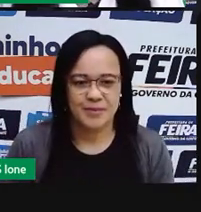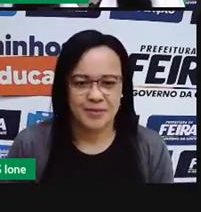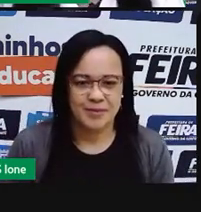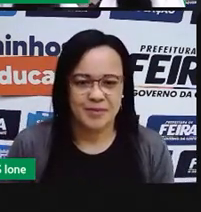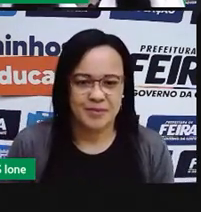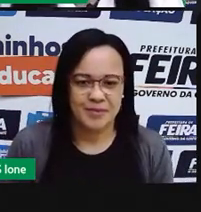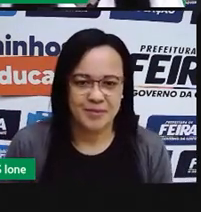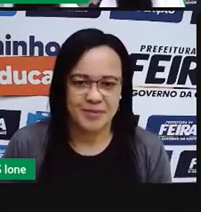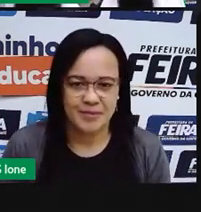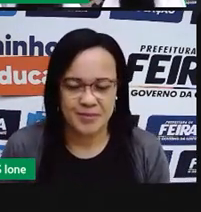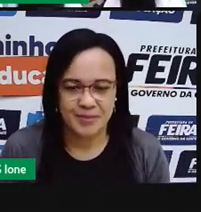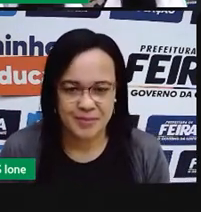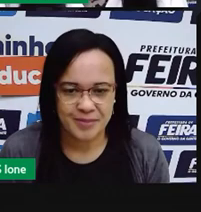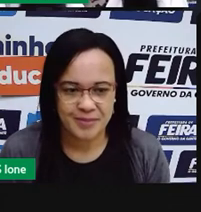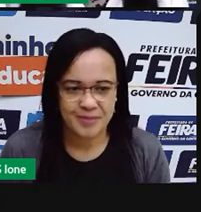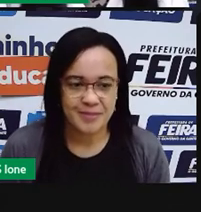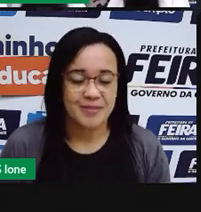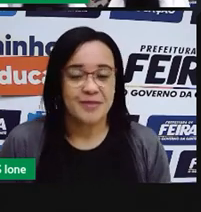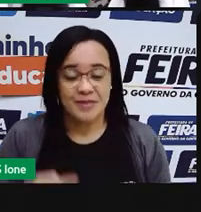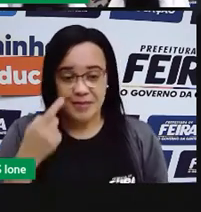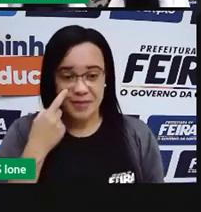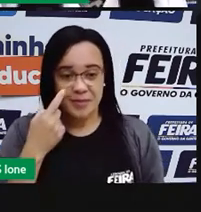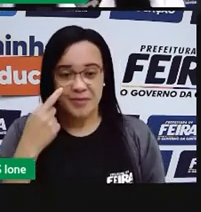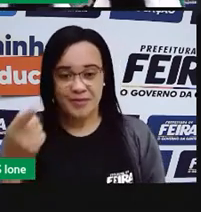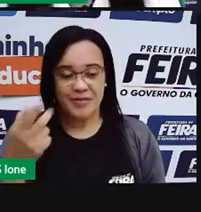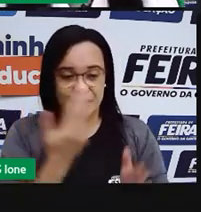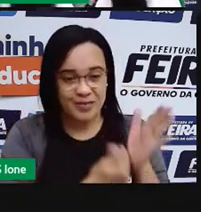Vamos ver aqui com a tampada correspondente.